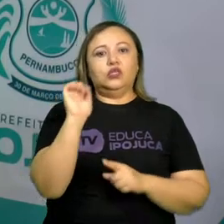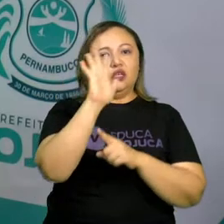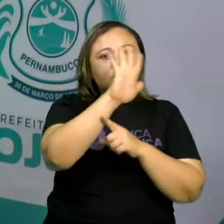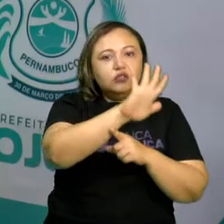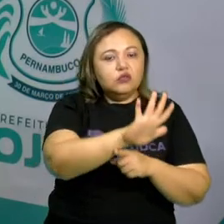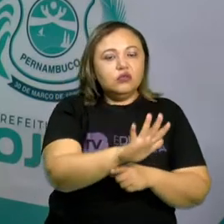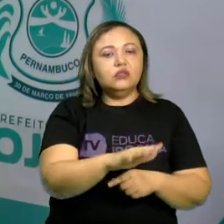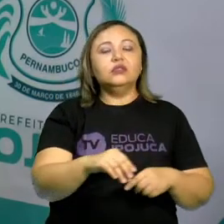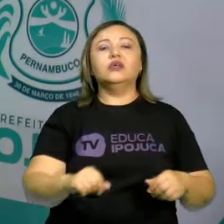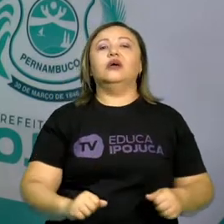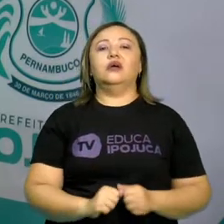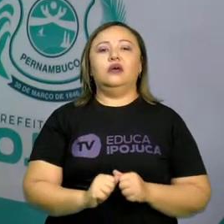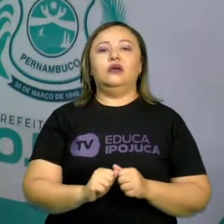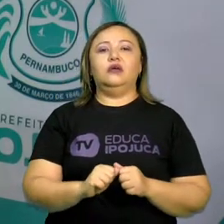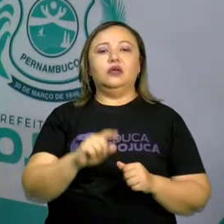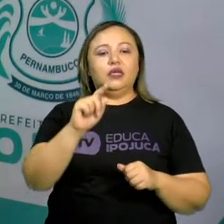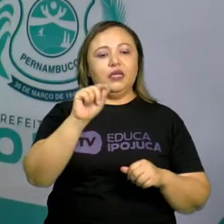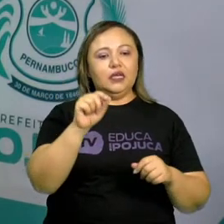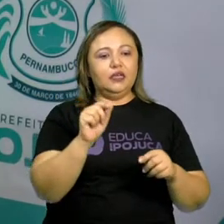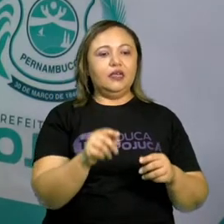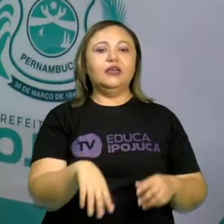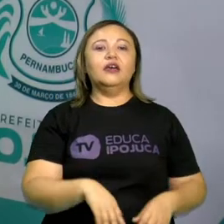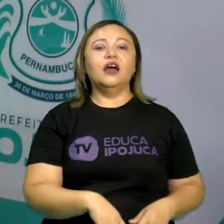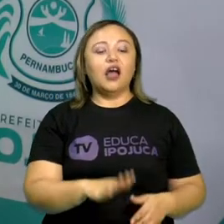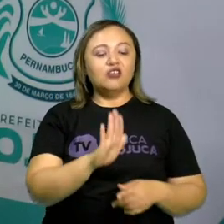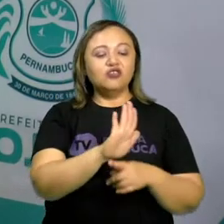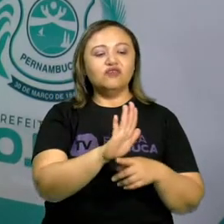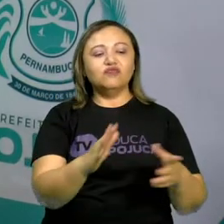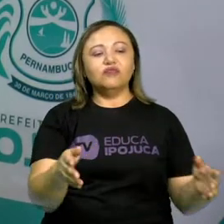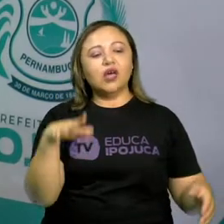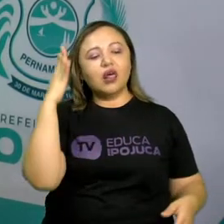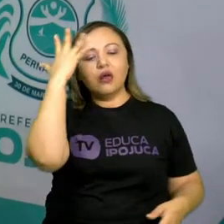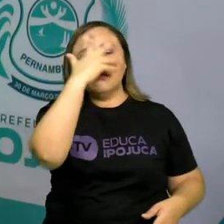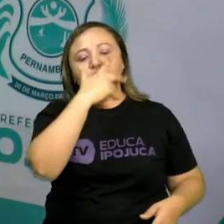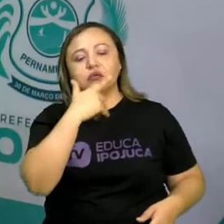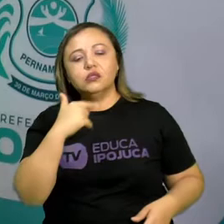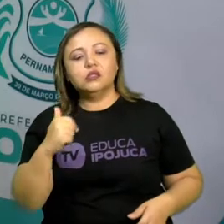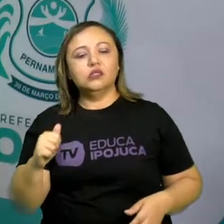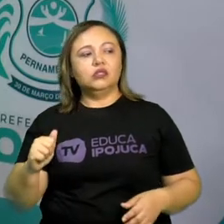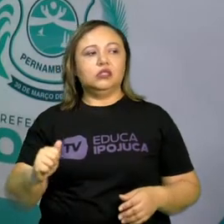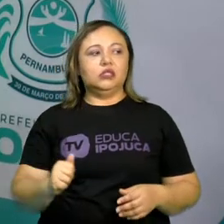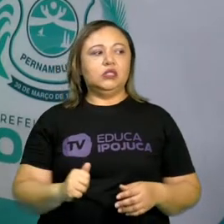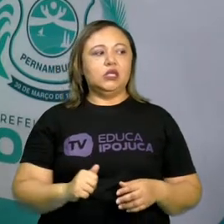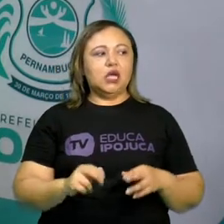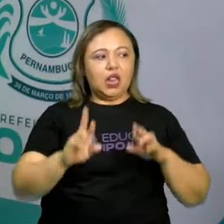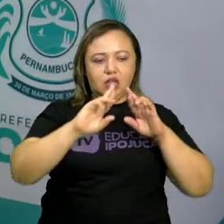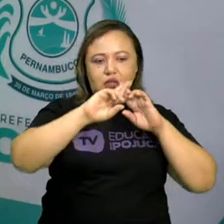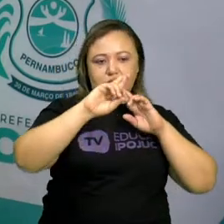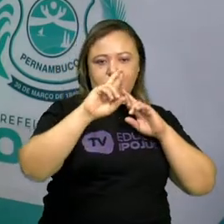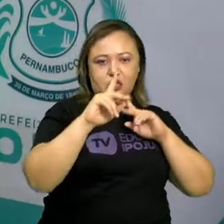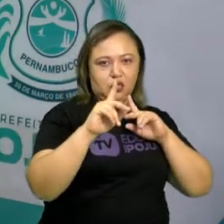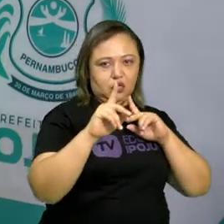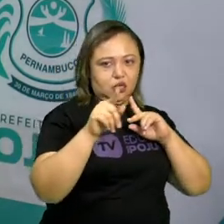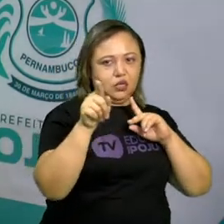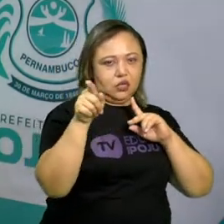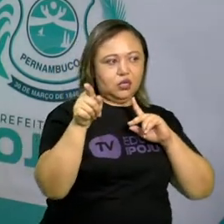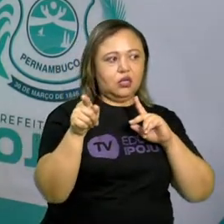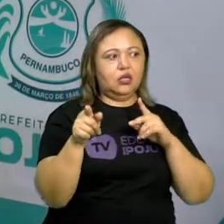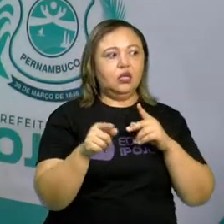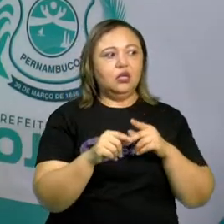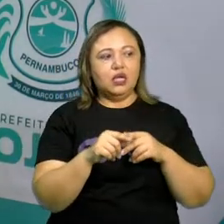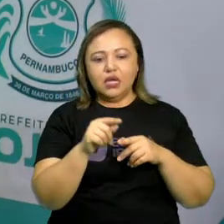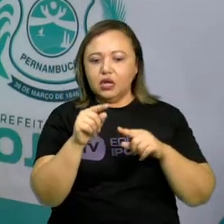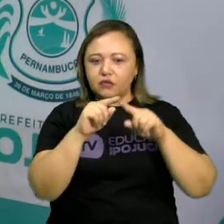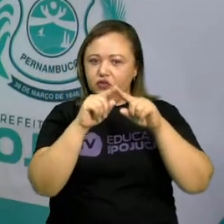terciárias. São as cores que dão vida à arte. Se você fizer um desenho. Veja a diferença aqui. É